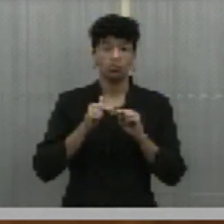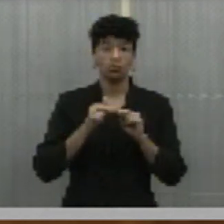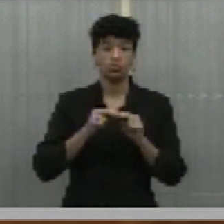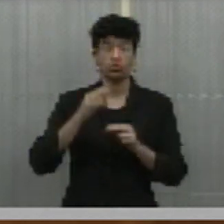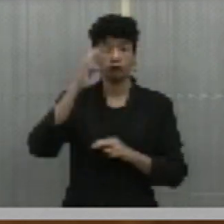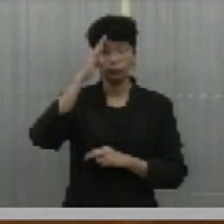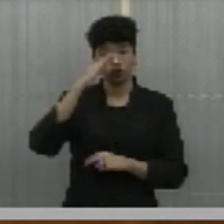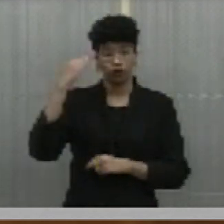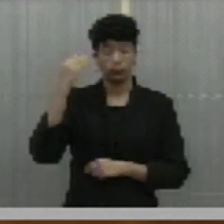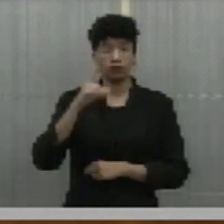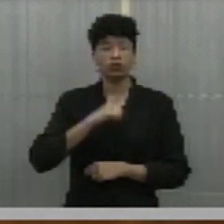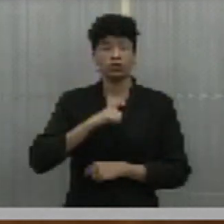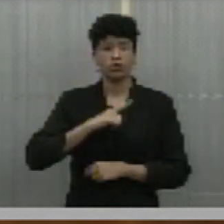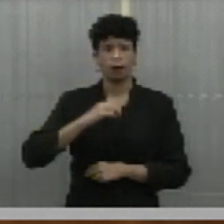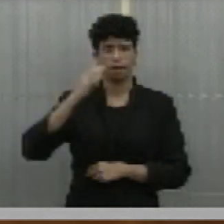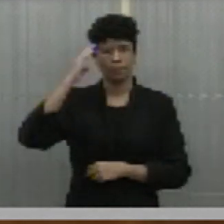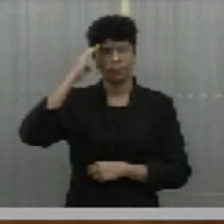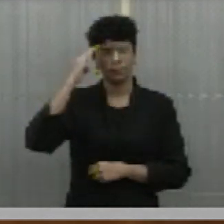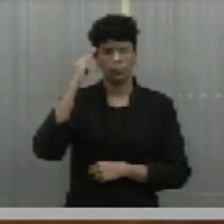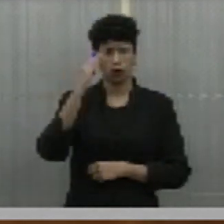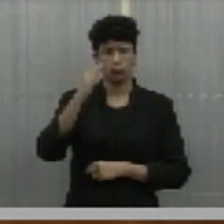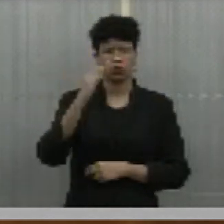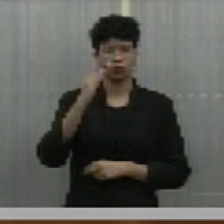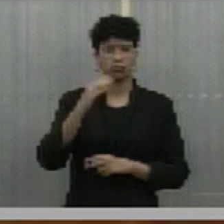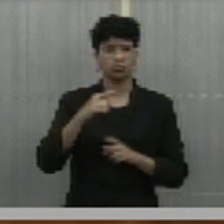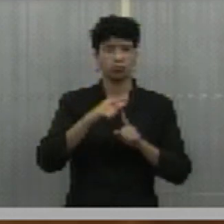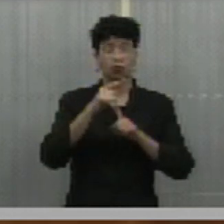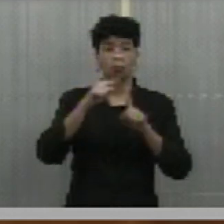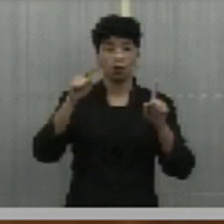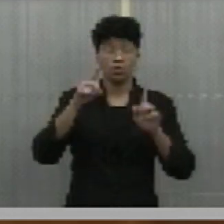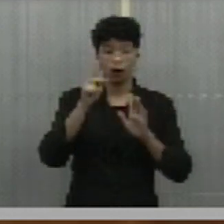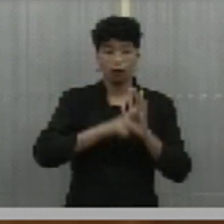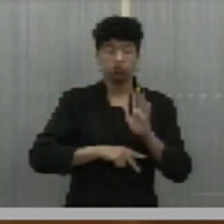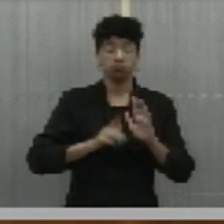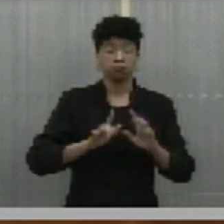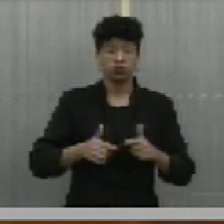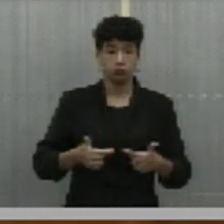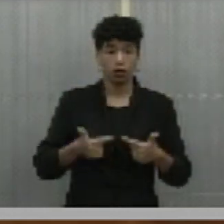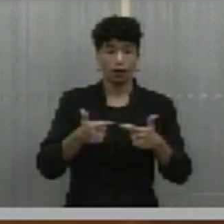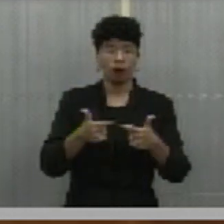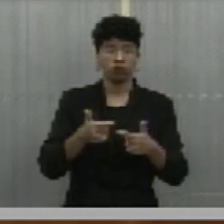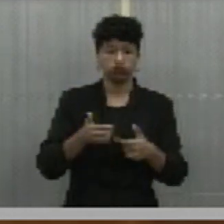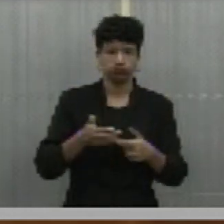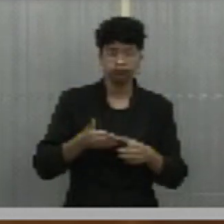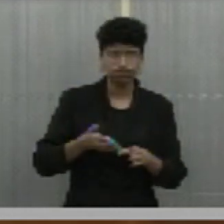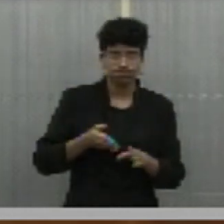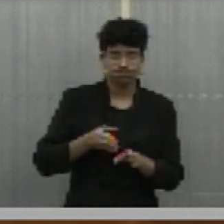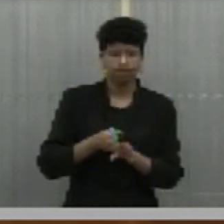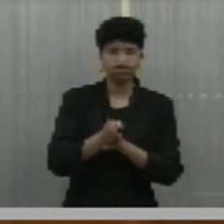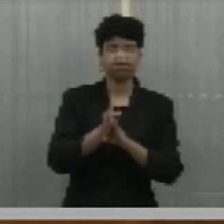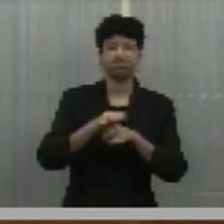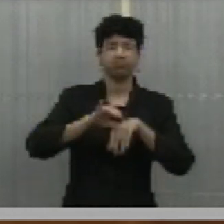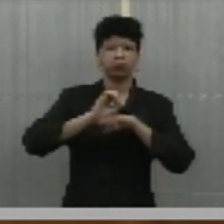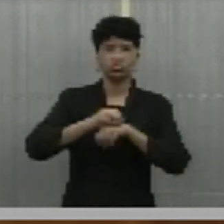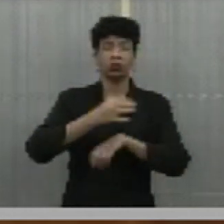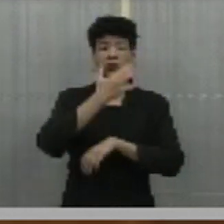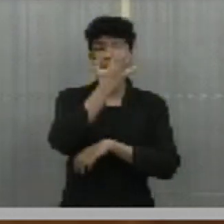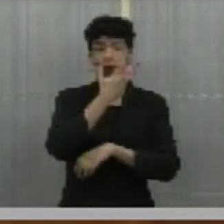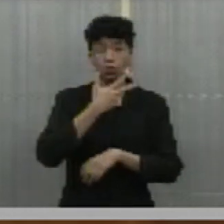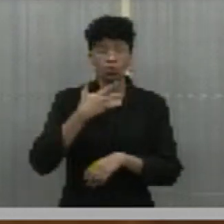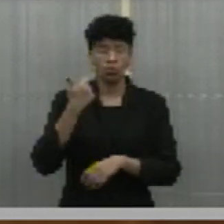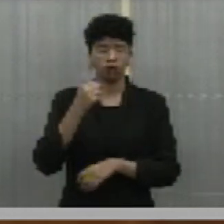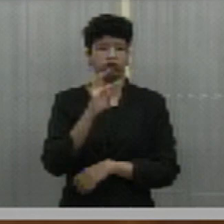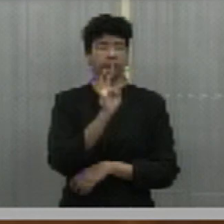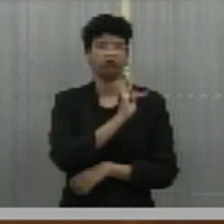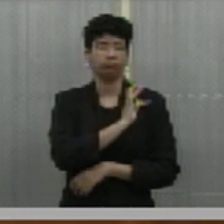Rafael Fontedes tem como prioridade no seu plano de trabalho o incentivo à expansão da educação qualificada e